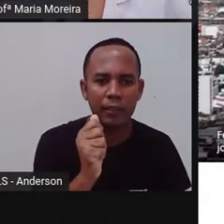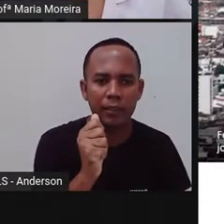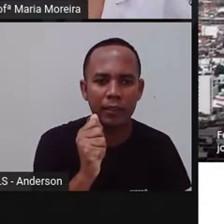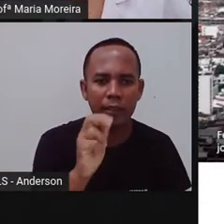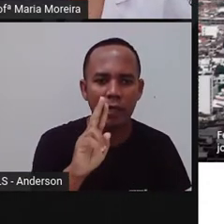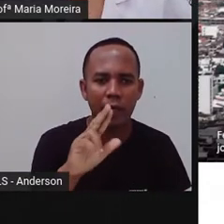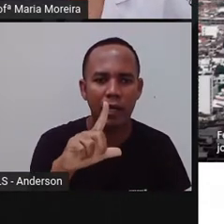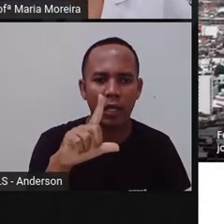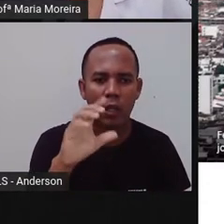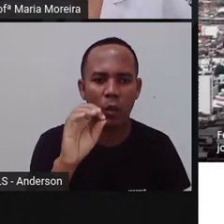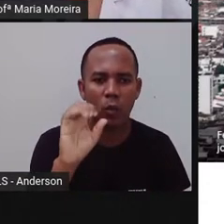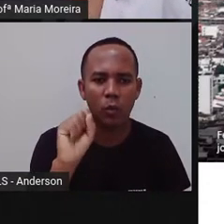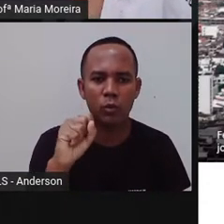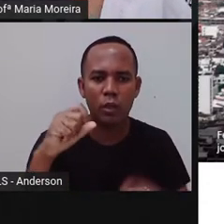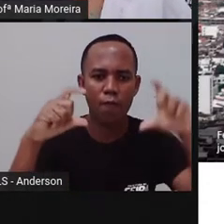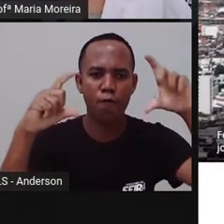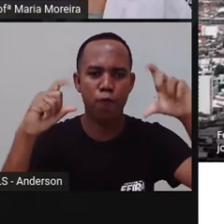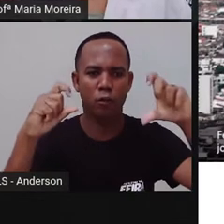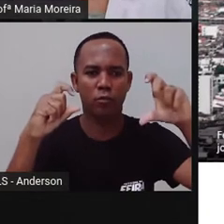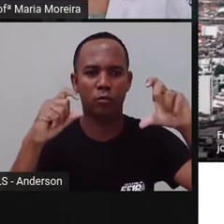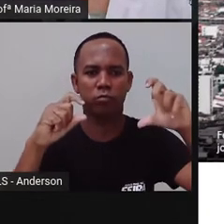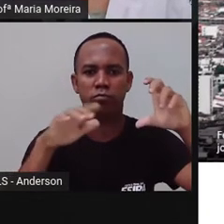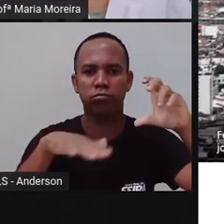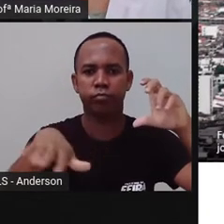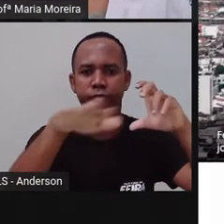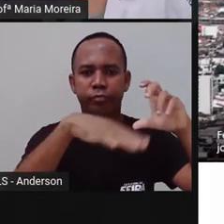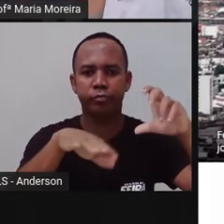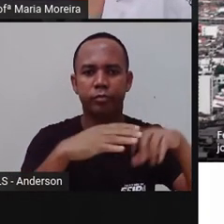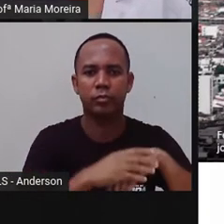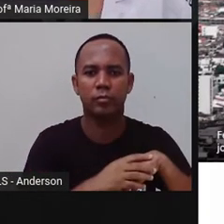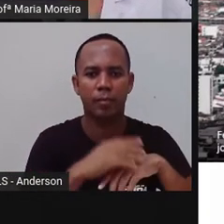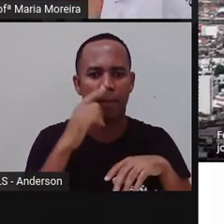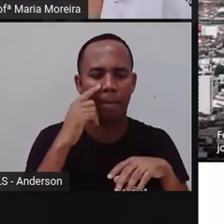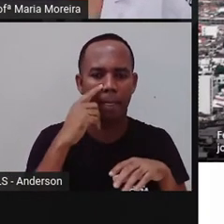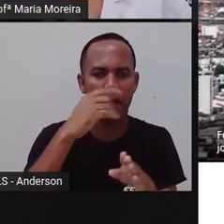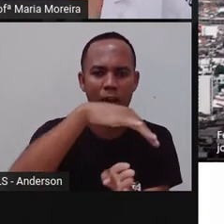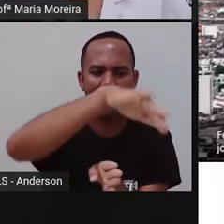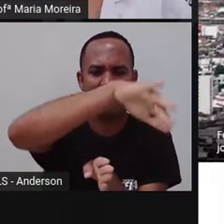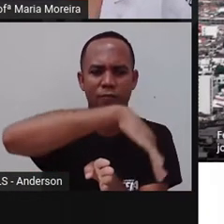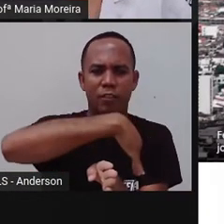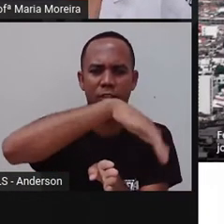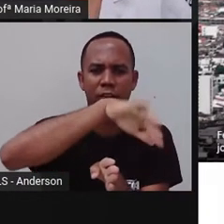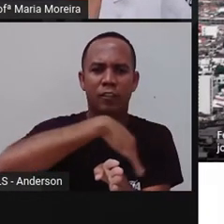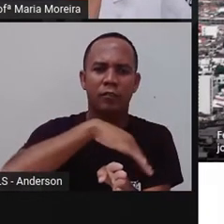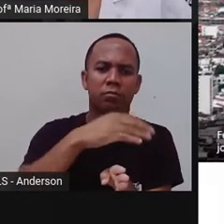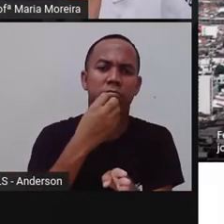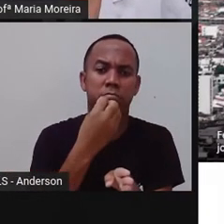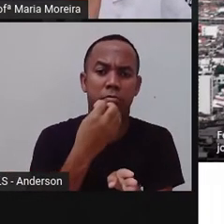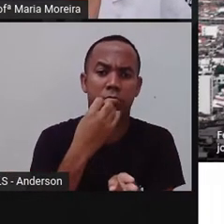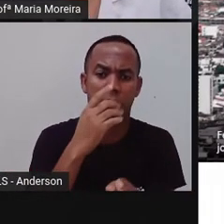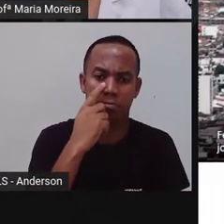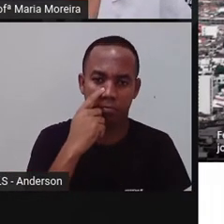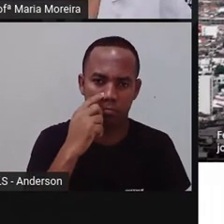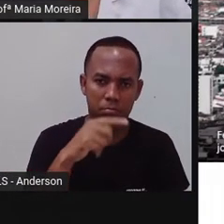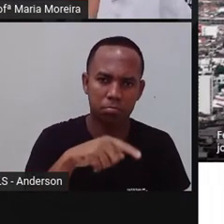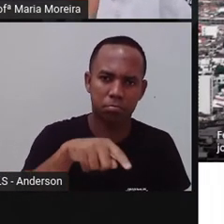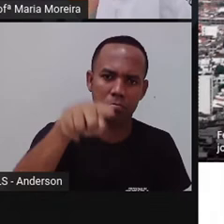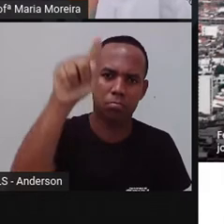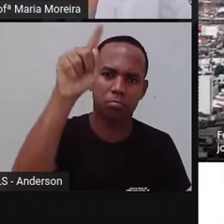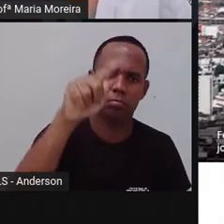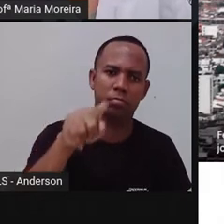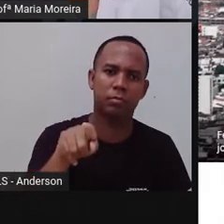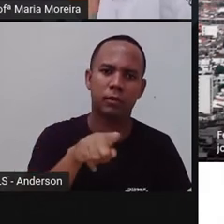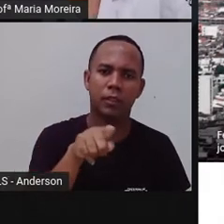e é uma imagem fantástica, que mostra, na verdade, a Senhor dos Passos, a Getúlio Vargas, na verdade, aqui é a Getúlio Vargas,